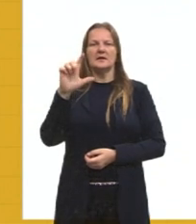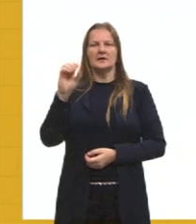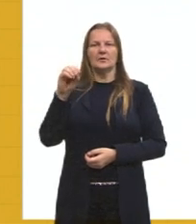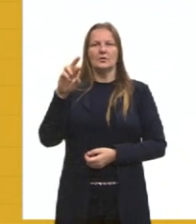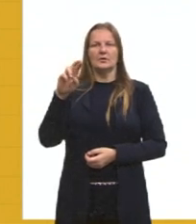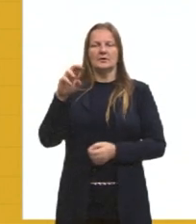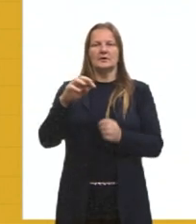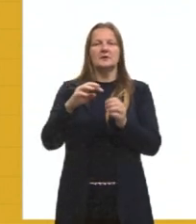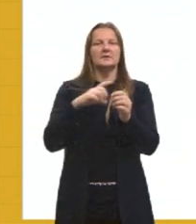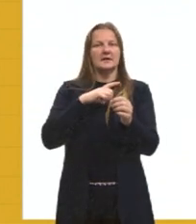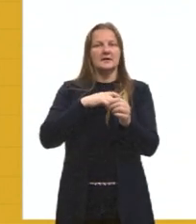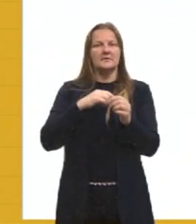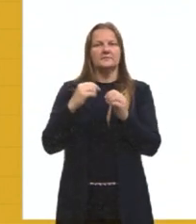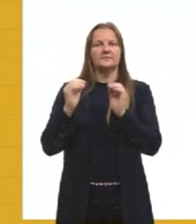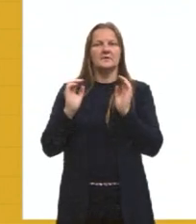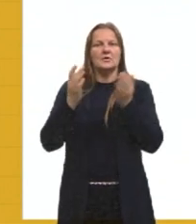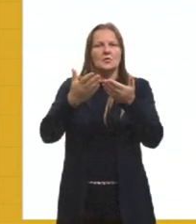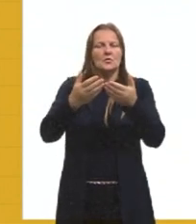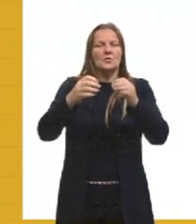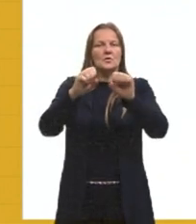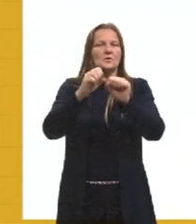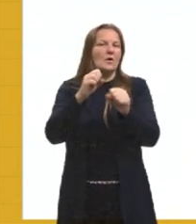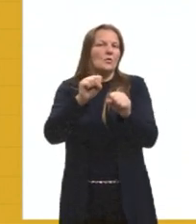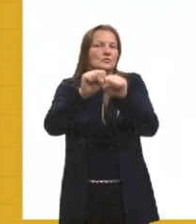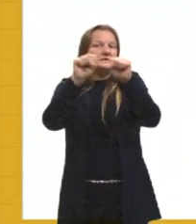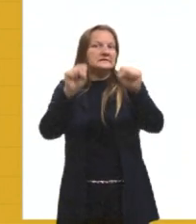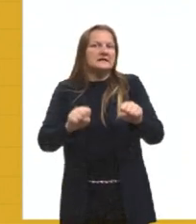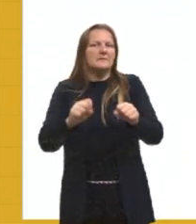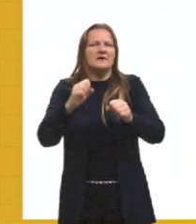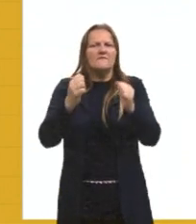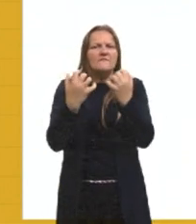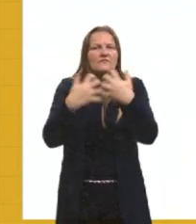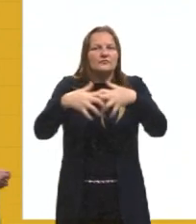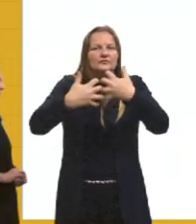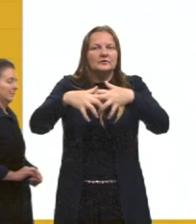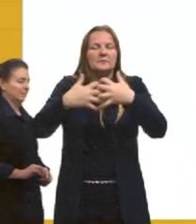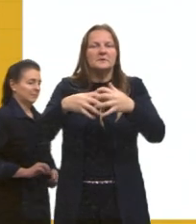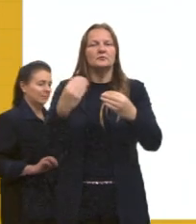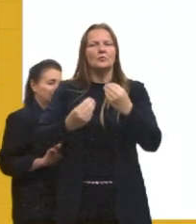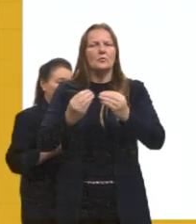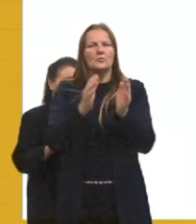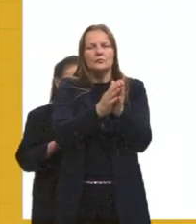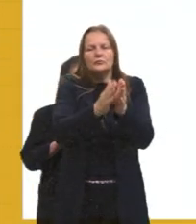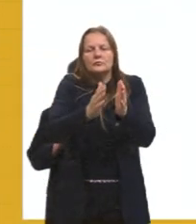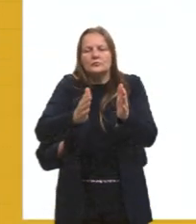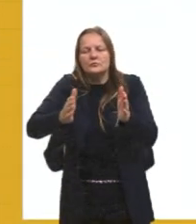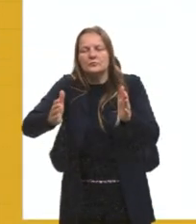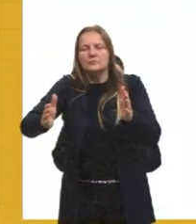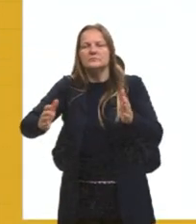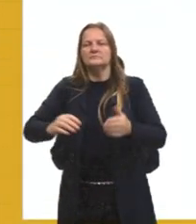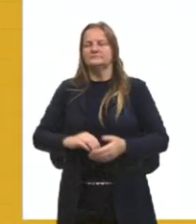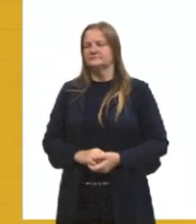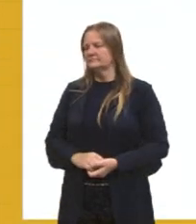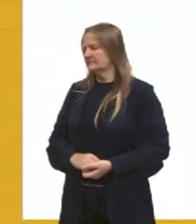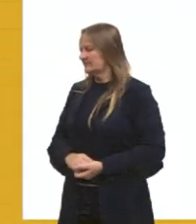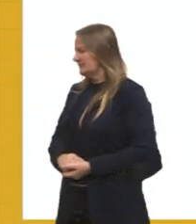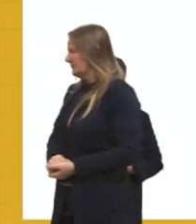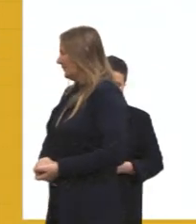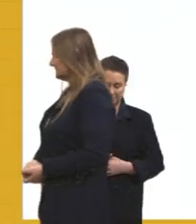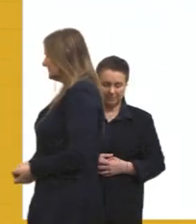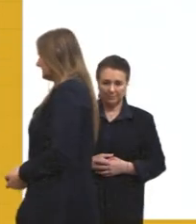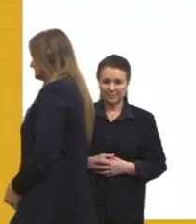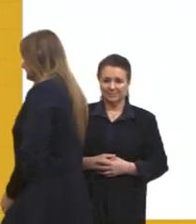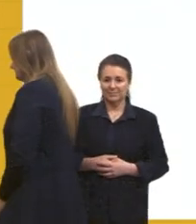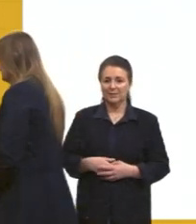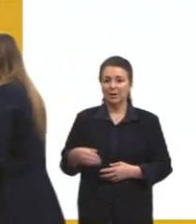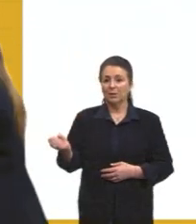não tem uma grande relação aí com essa questão de novas produções, mas ele vai o